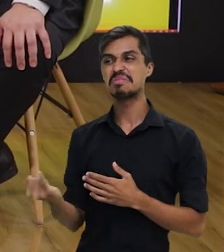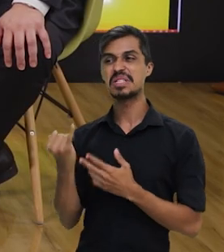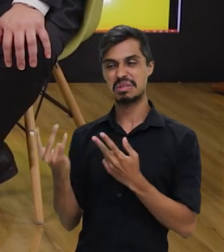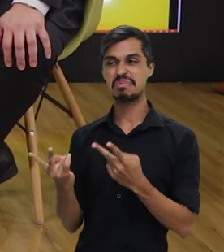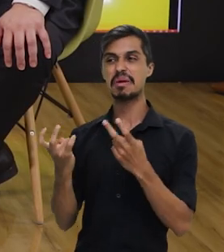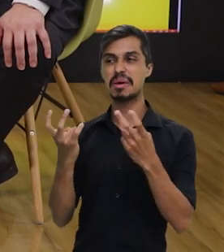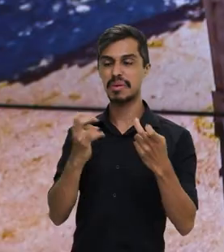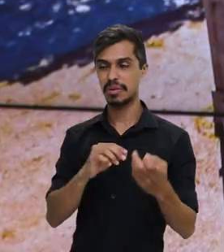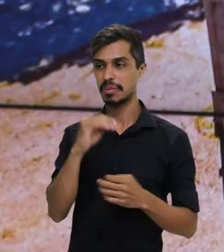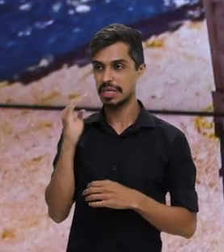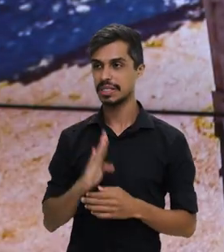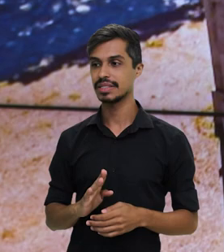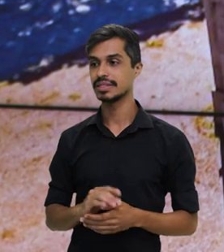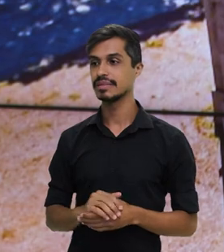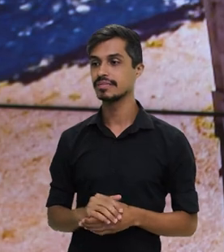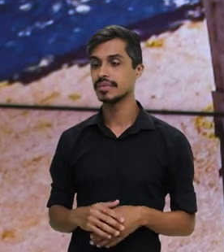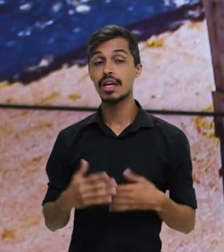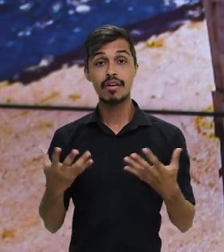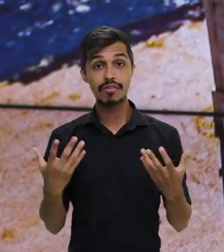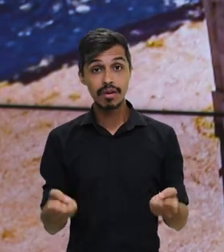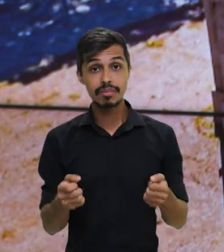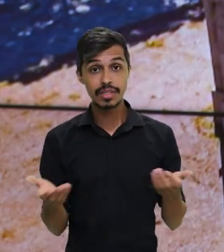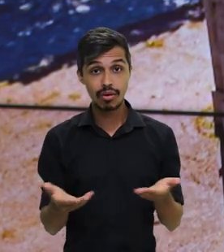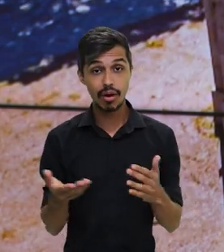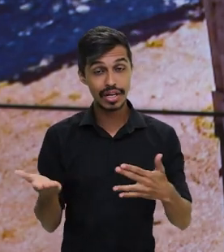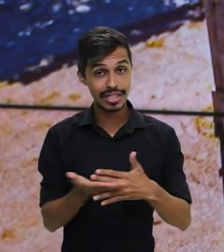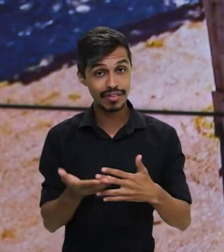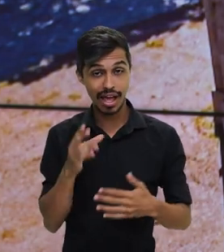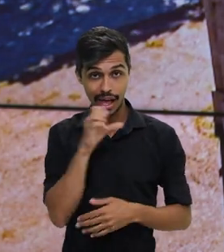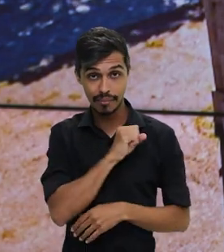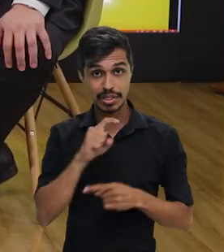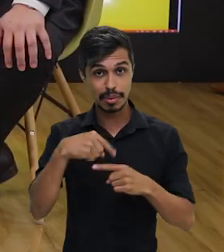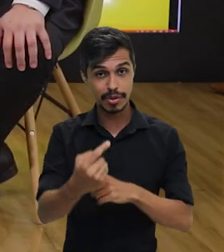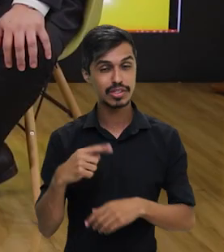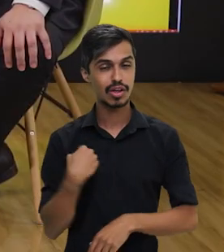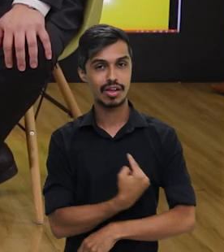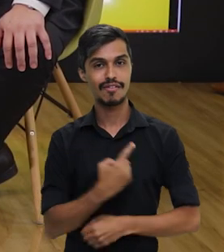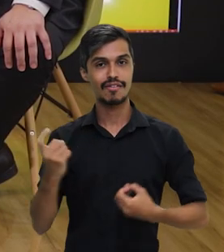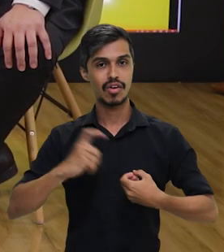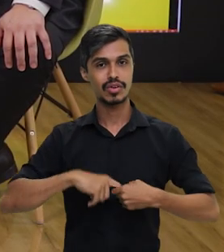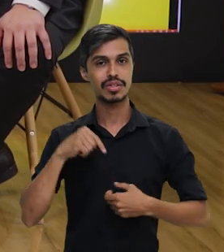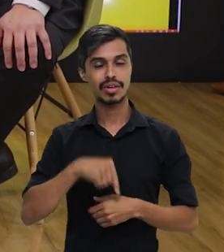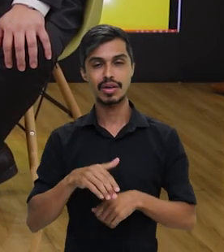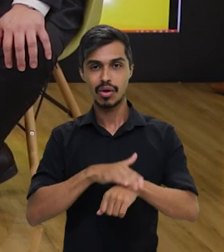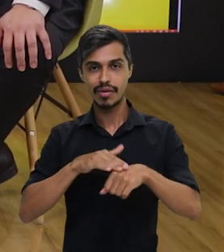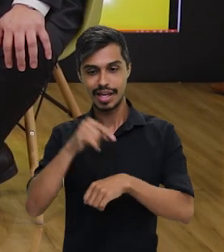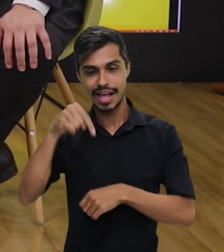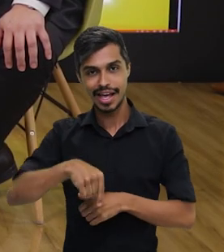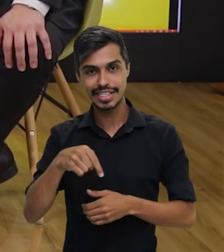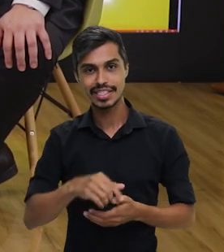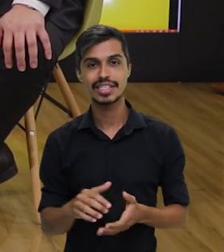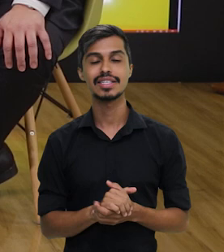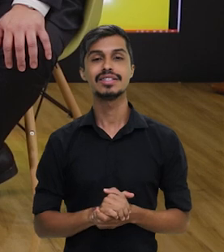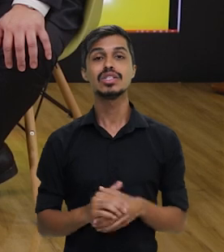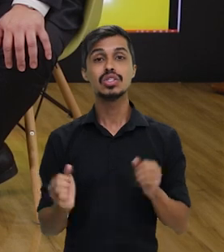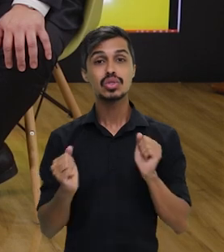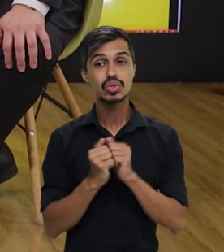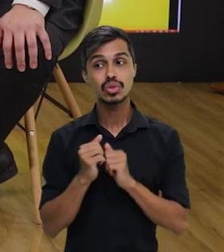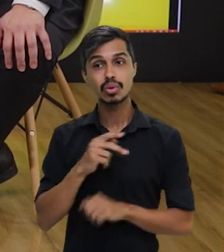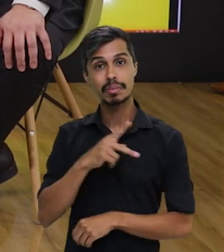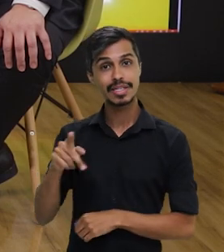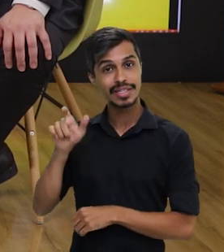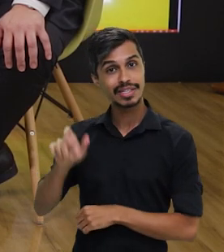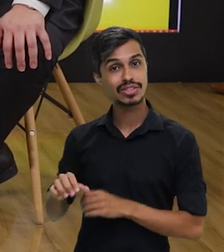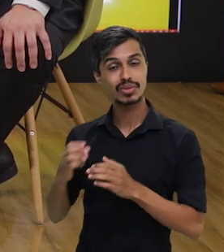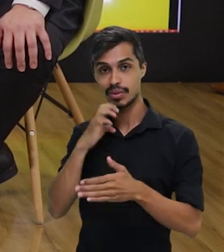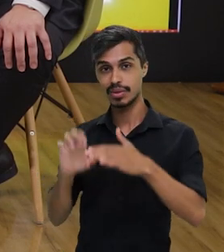Indiscutível essa importância para o país. Presidente, vamos fazer um rápido intervalo, mas já já a gente volta com a nossa conversa aqui no Brasil